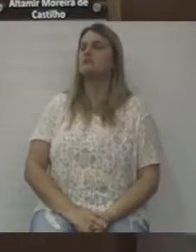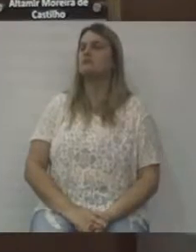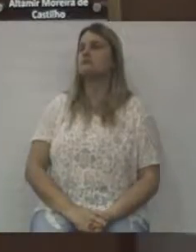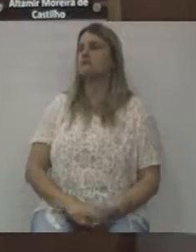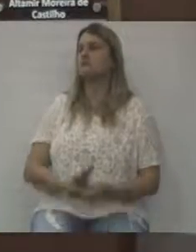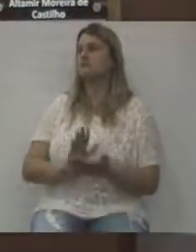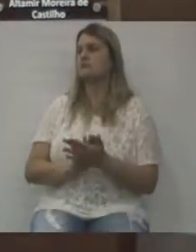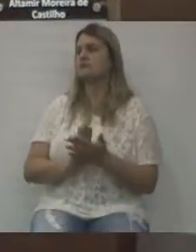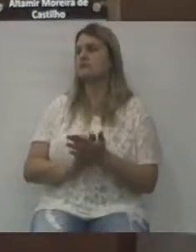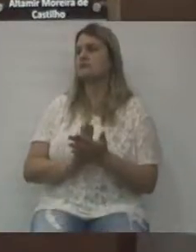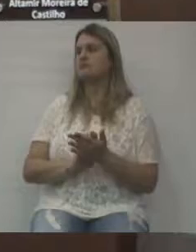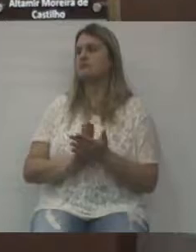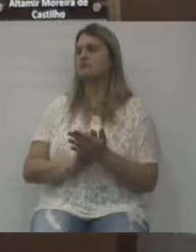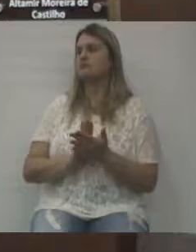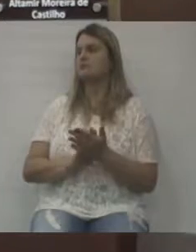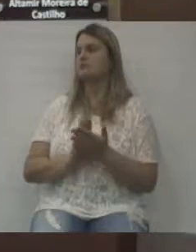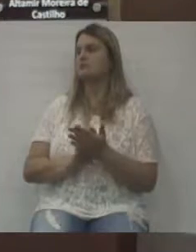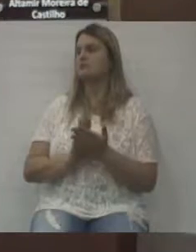Aplausos